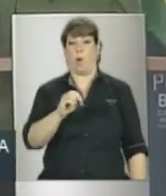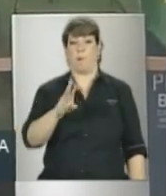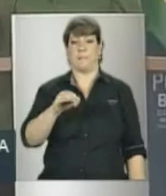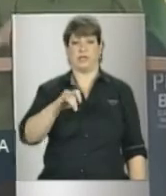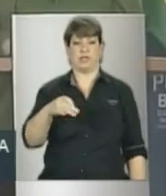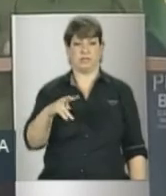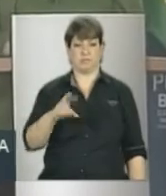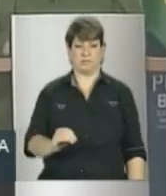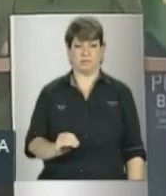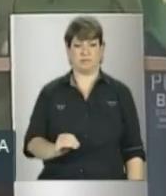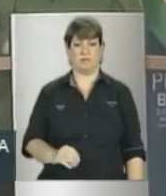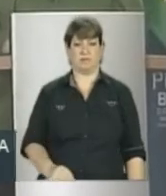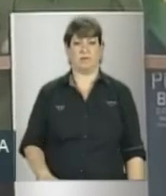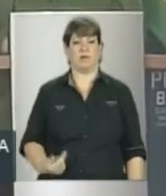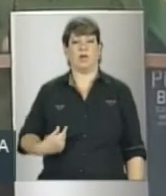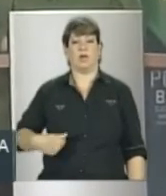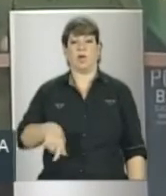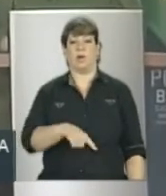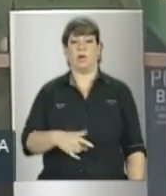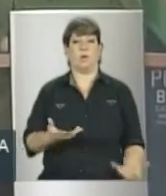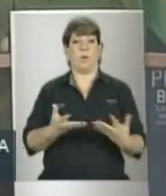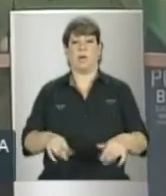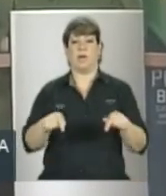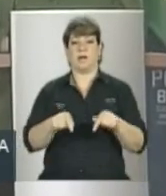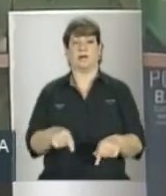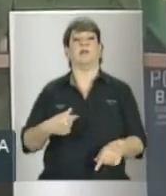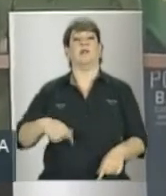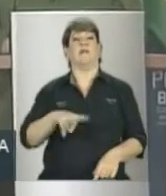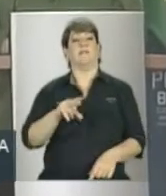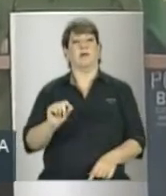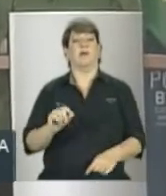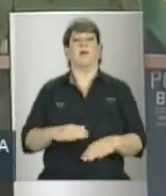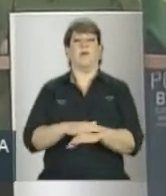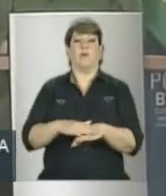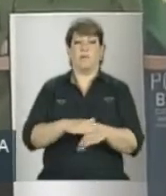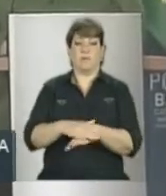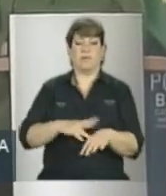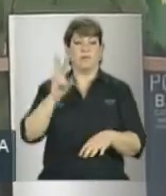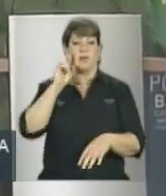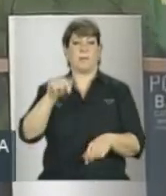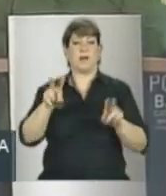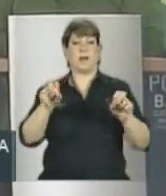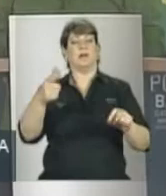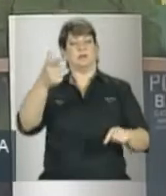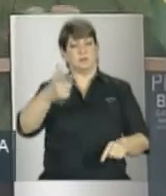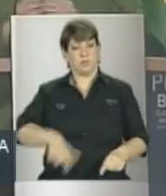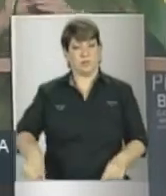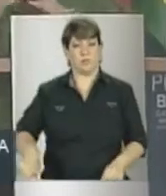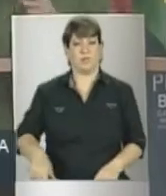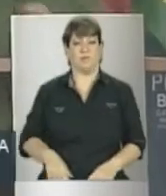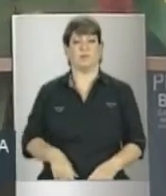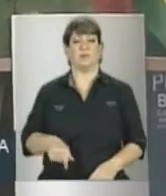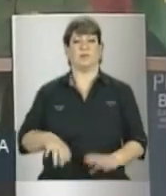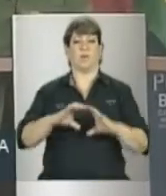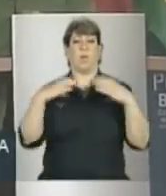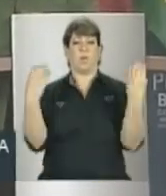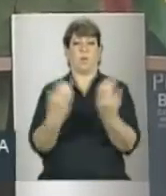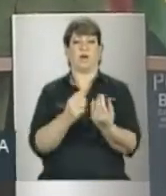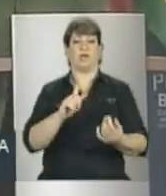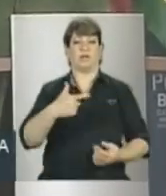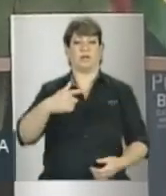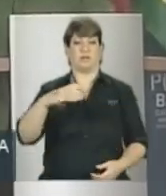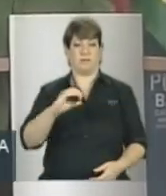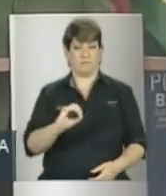não queremos isso. E vamos conversar sobre o assunto, uma vez mais, na Copa Polar do